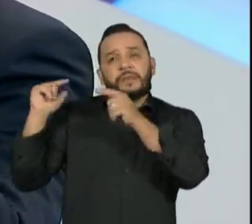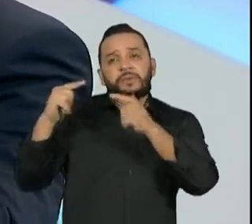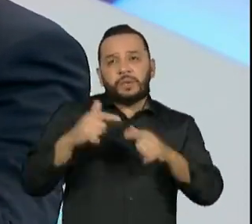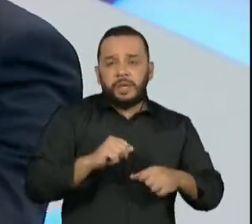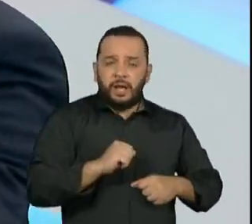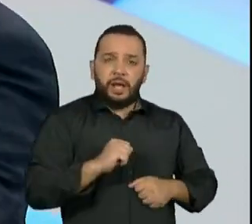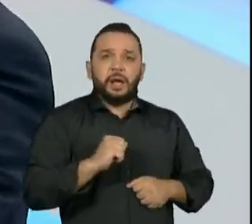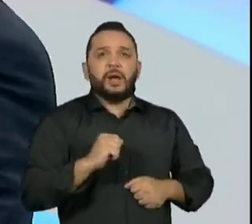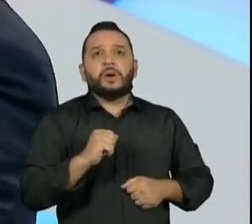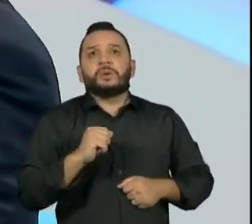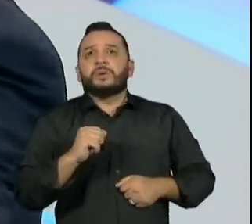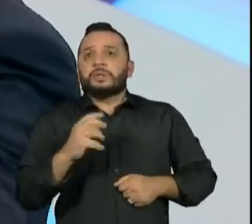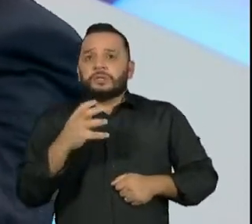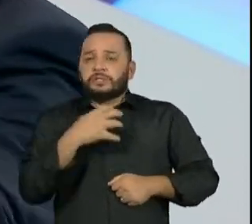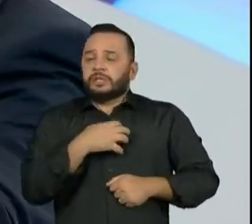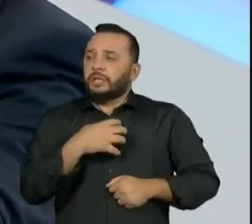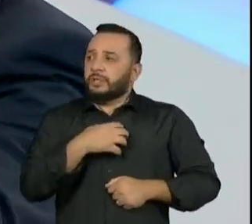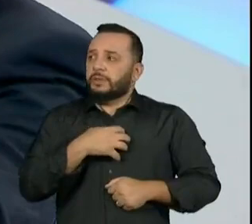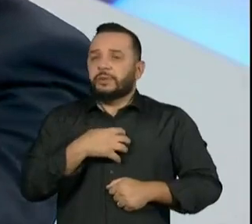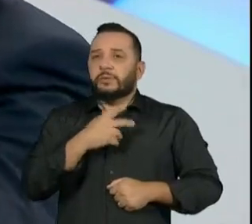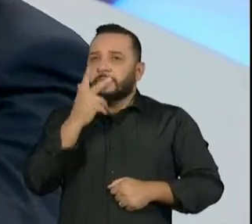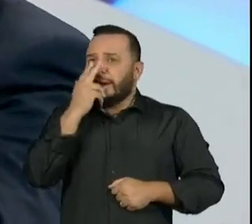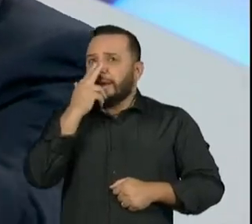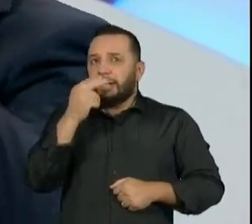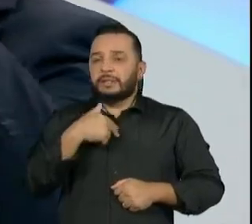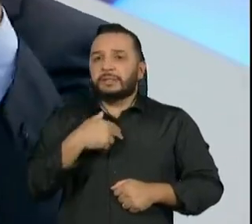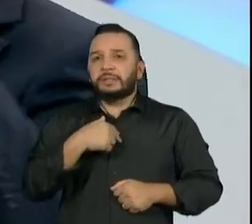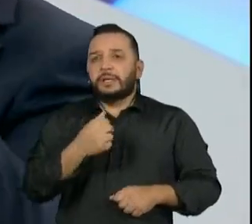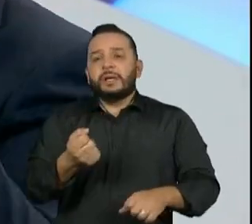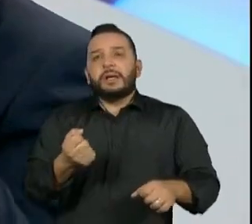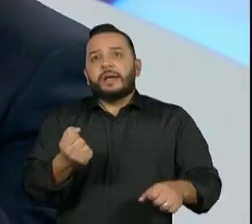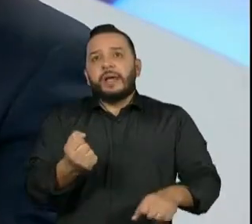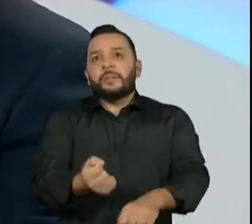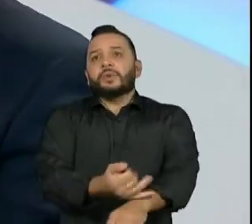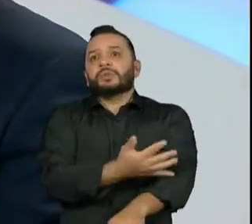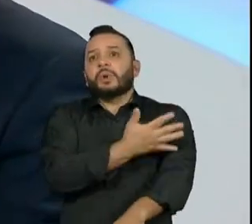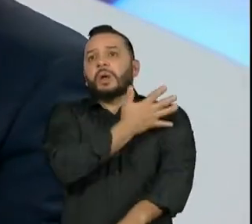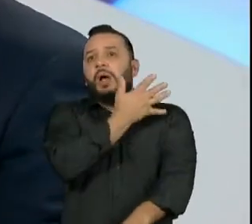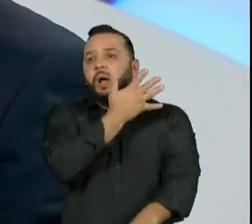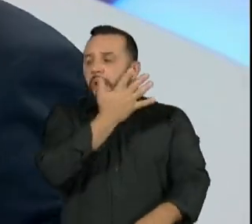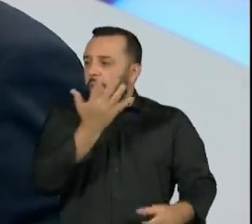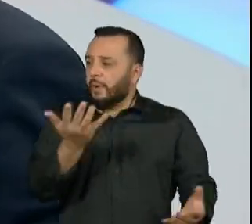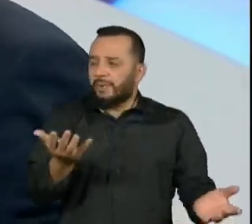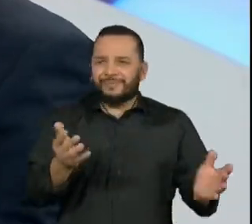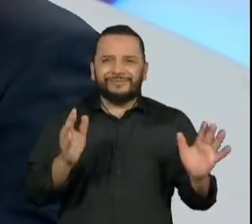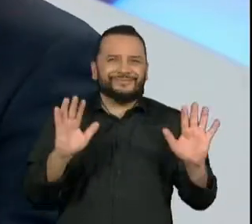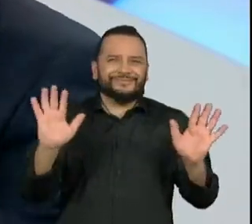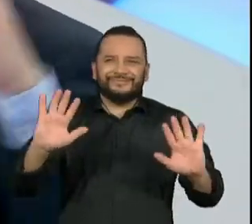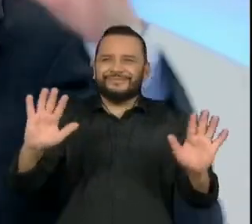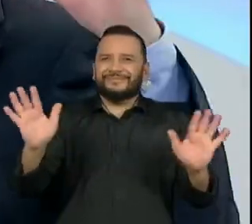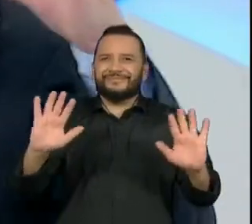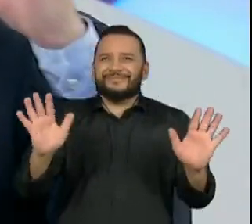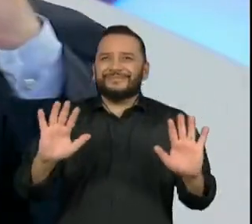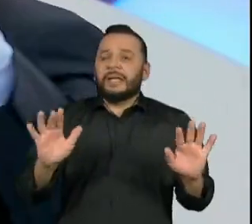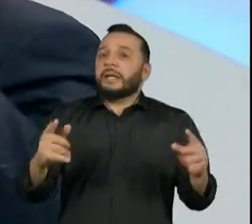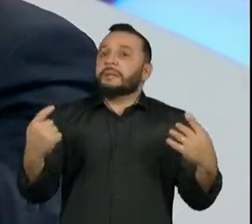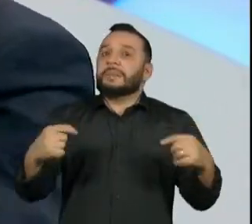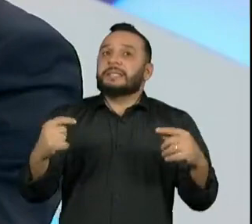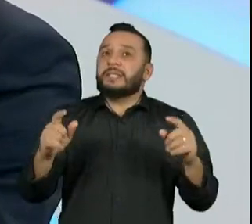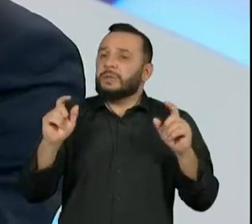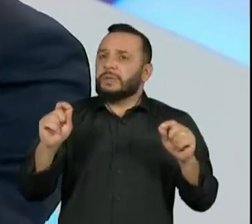se toda a gente estivesse na presença de um ser maligno que veio dos infernos, a primeira coisa que se deve fazer é